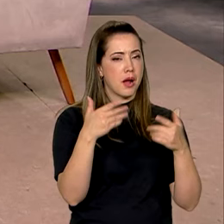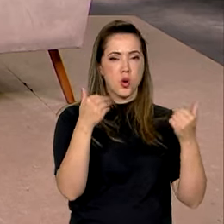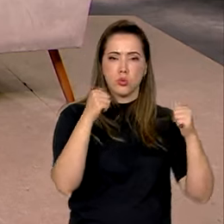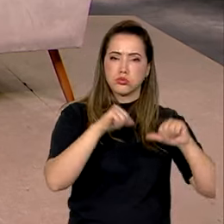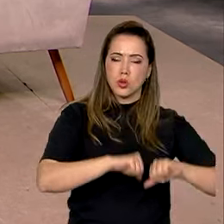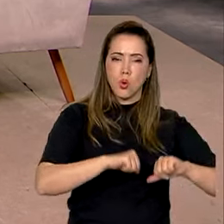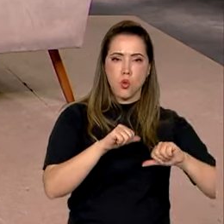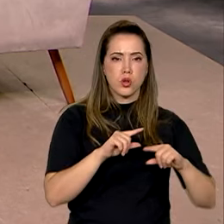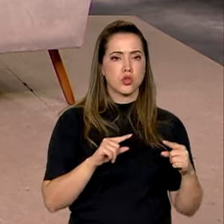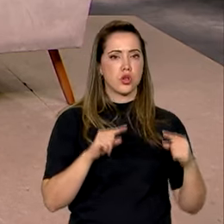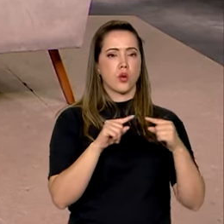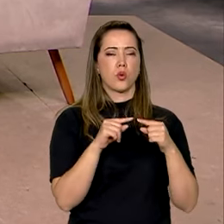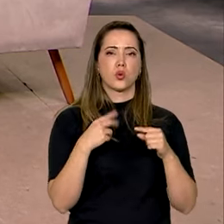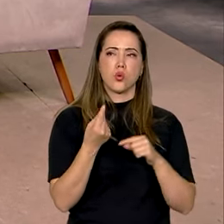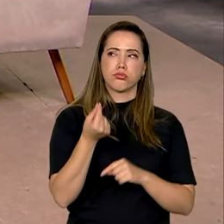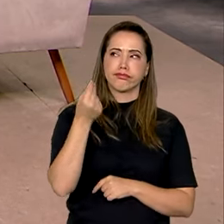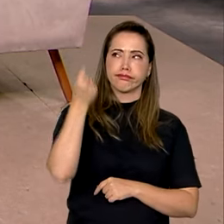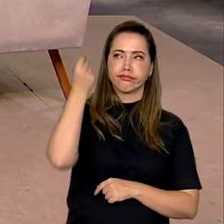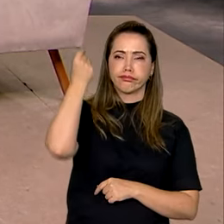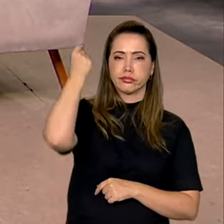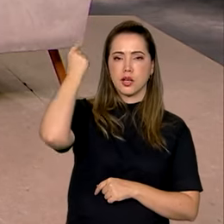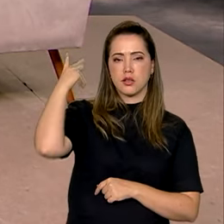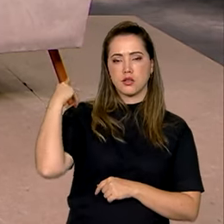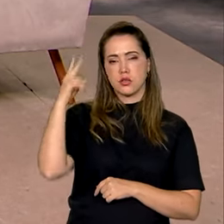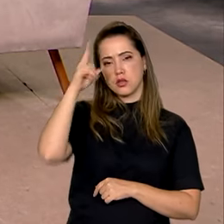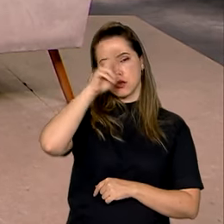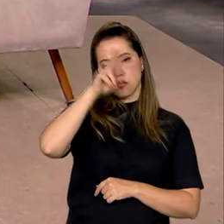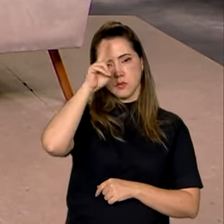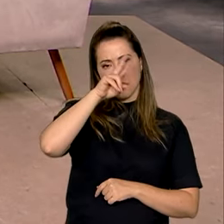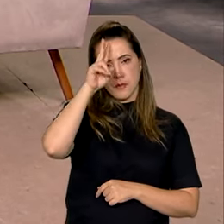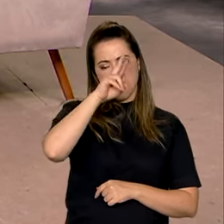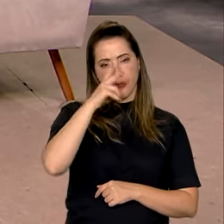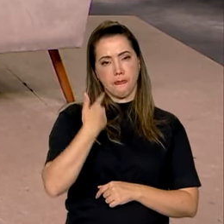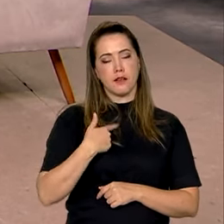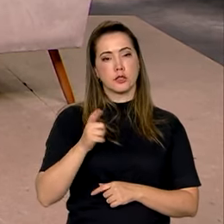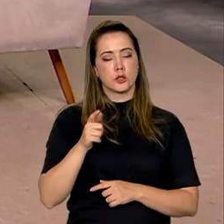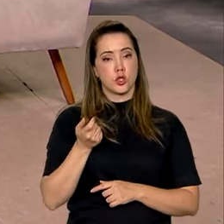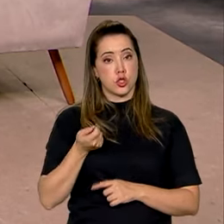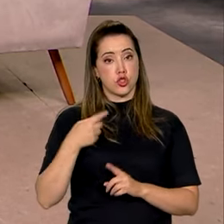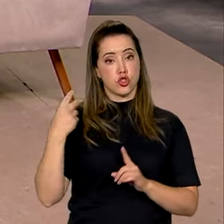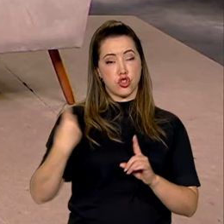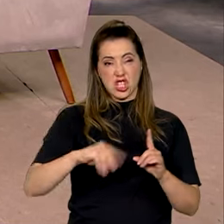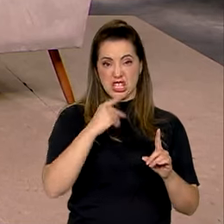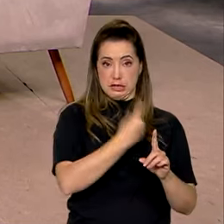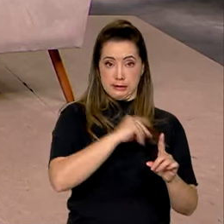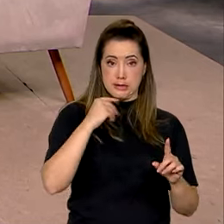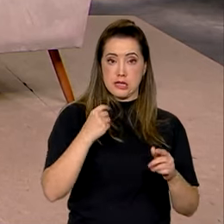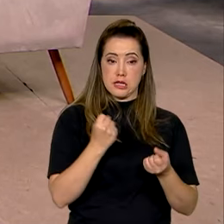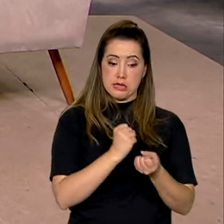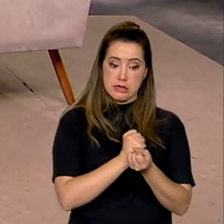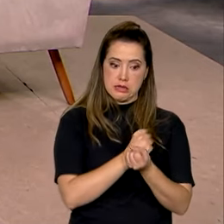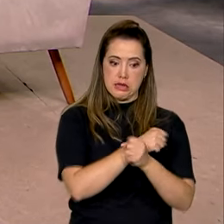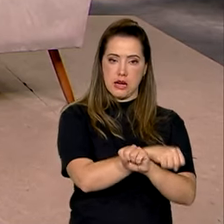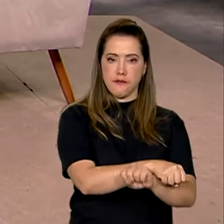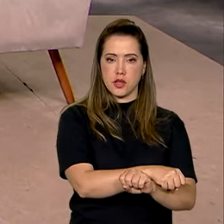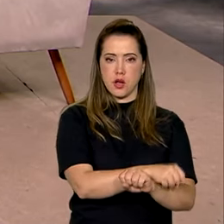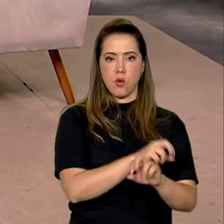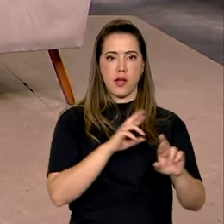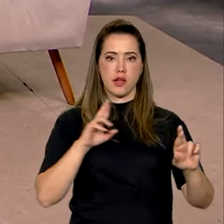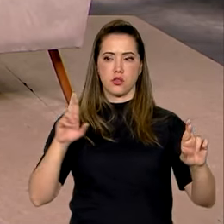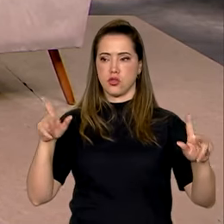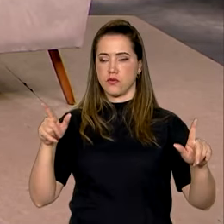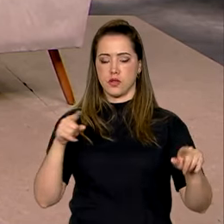muito alicerçado no nosso passado histórico, colonialista de escravidão mesmo. Aí, esse perfil já é totalmente diferente.